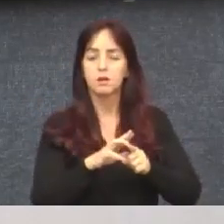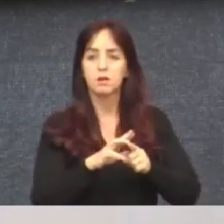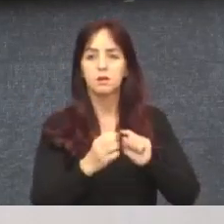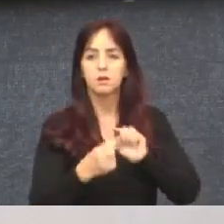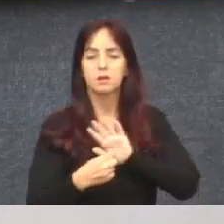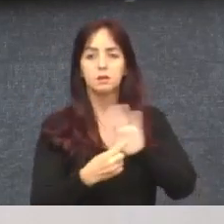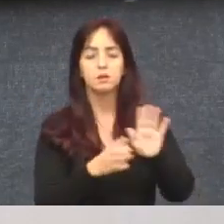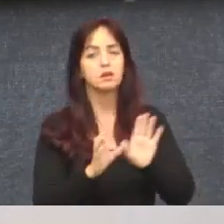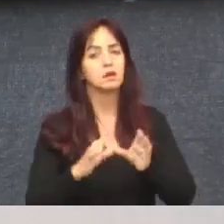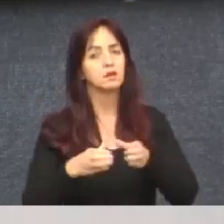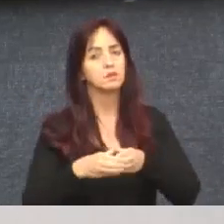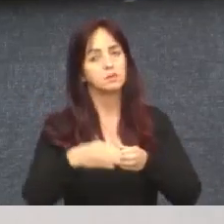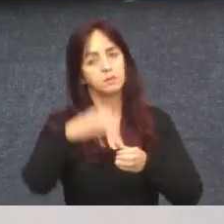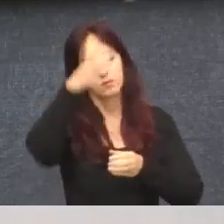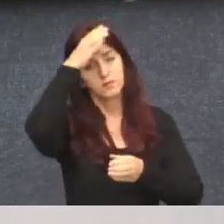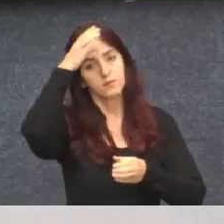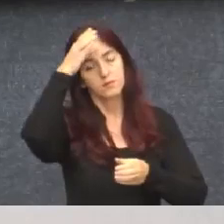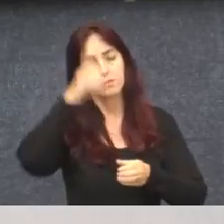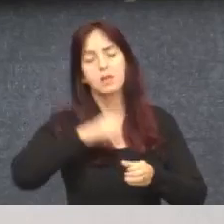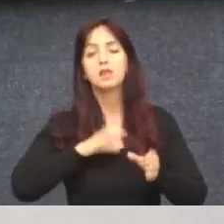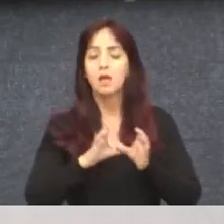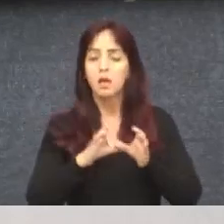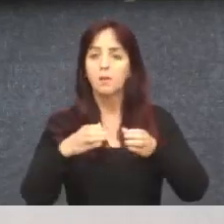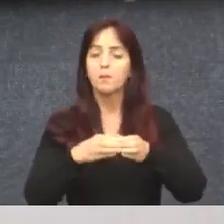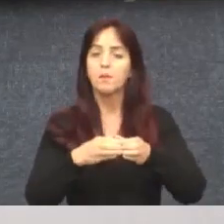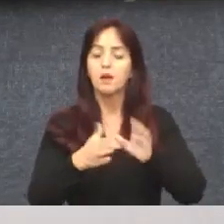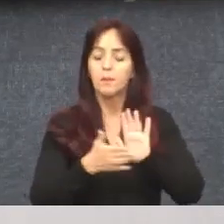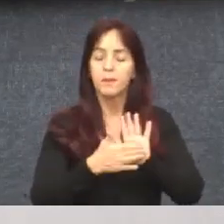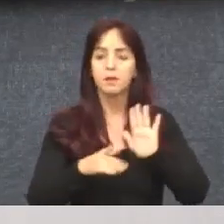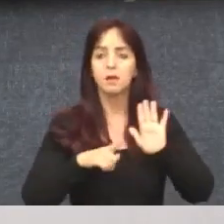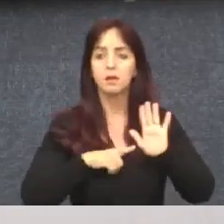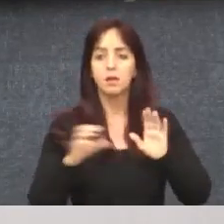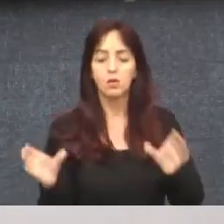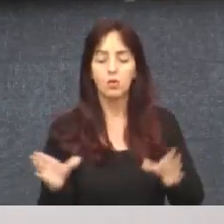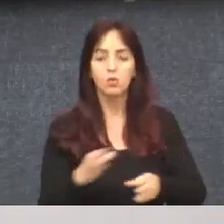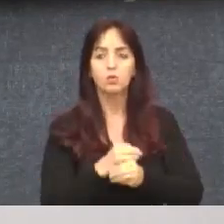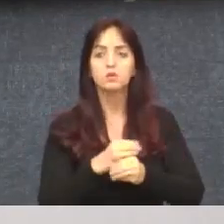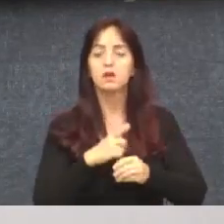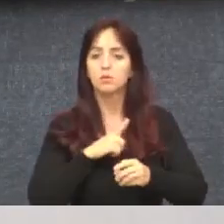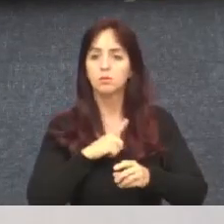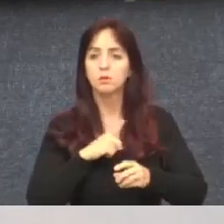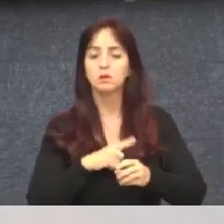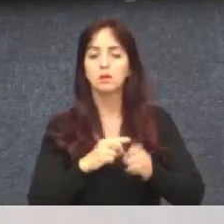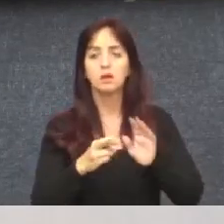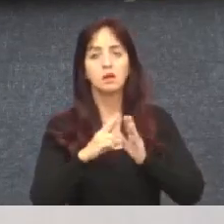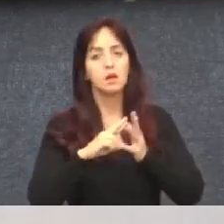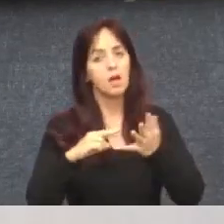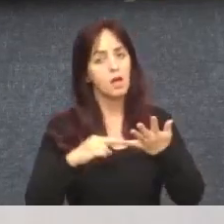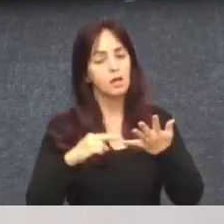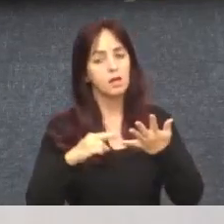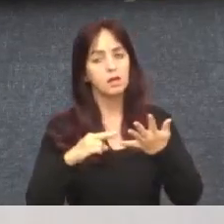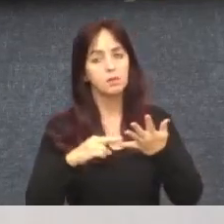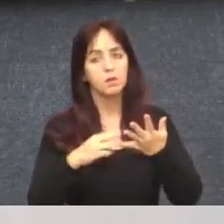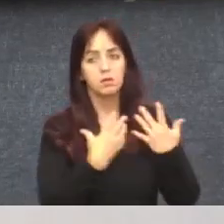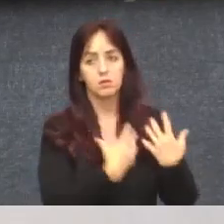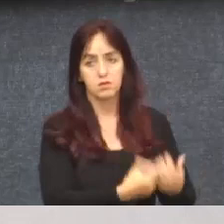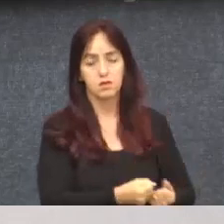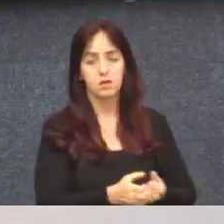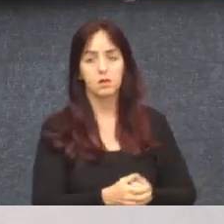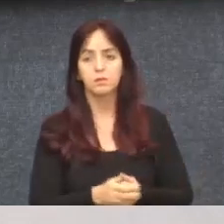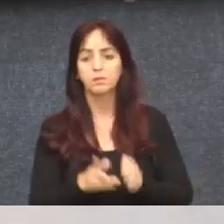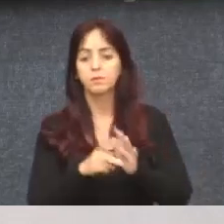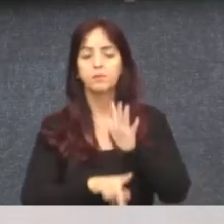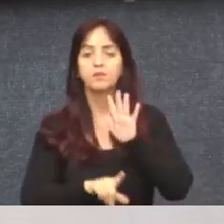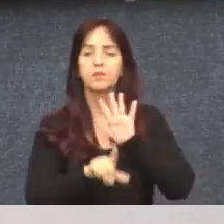da Câmara Municipal, emenda A. Conclusão, a requerimento deferido. Lá para frente, lá para